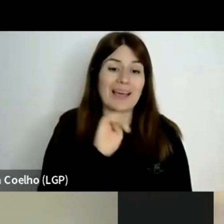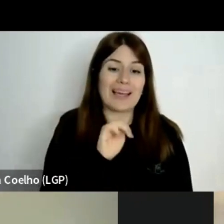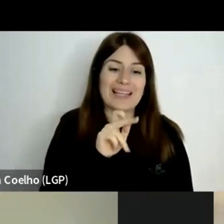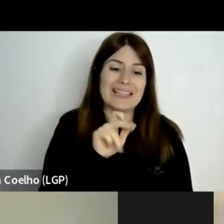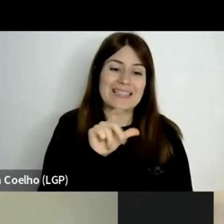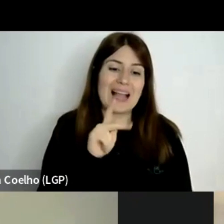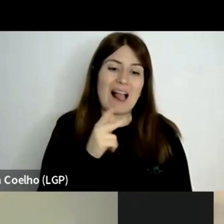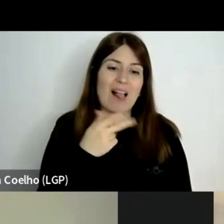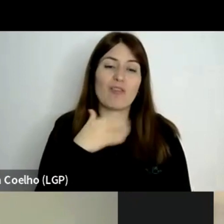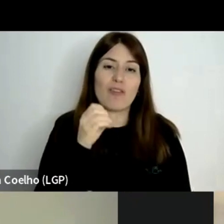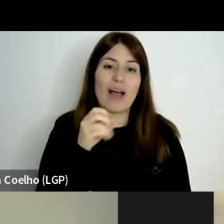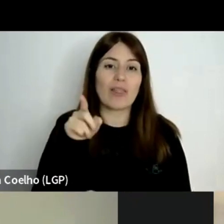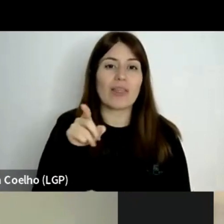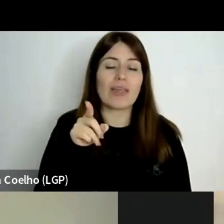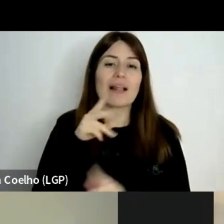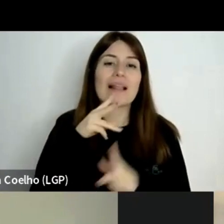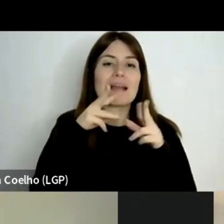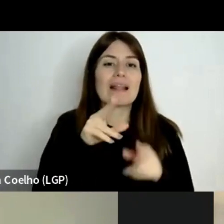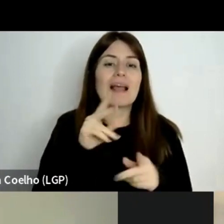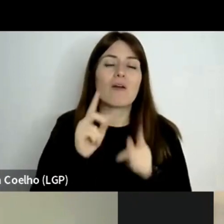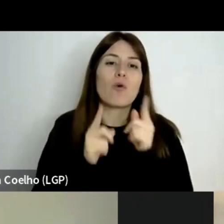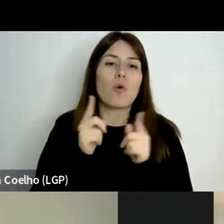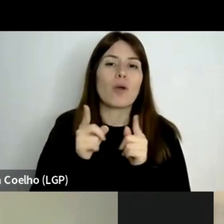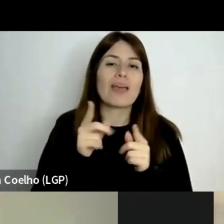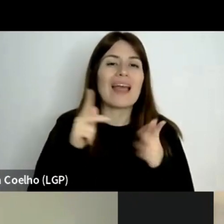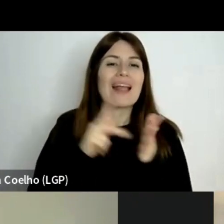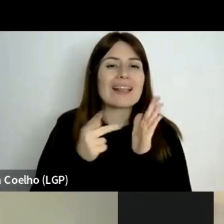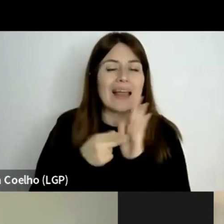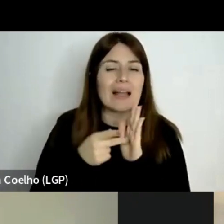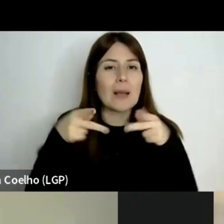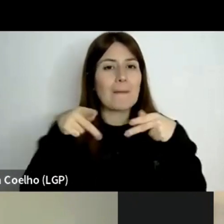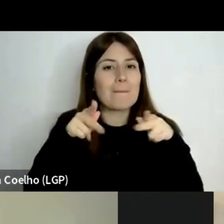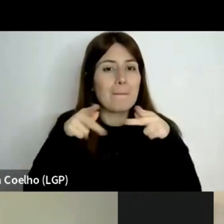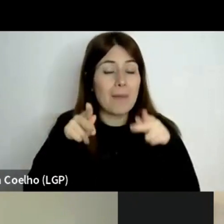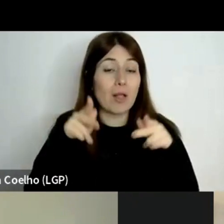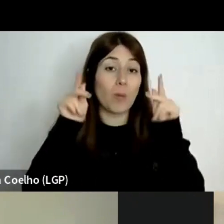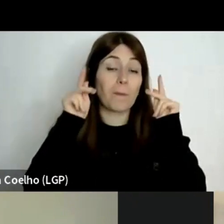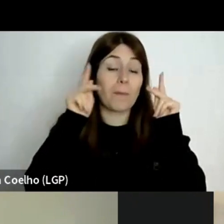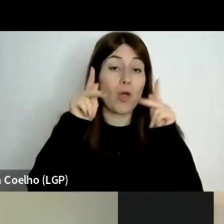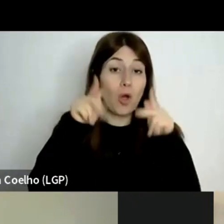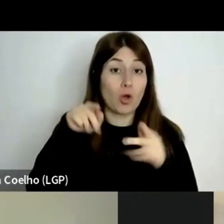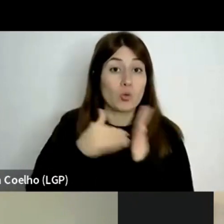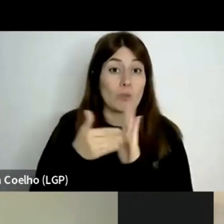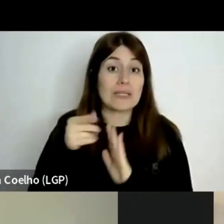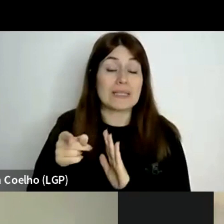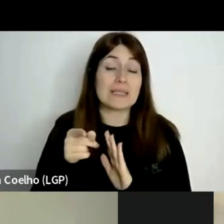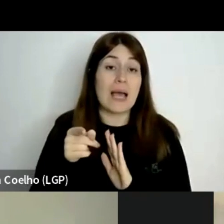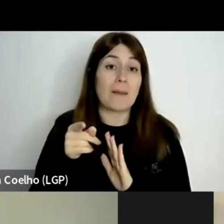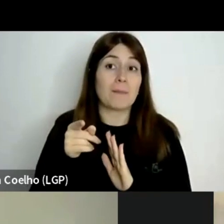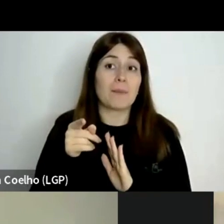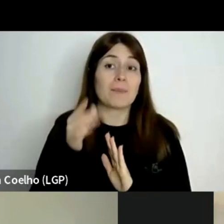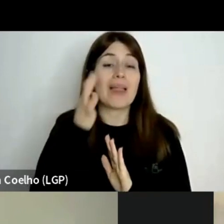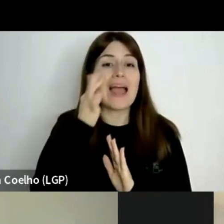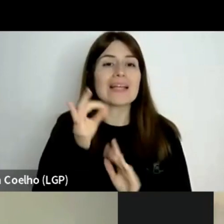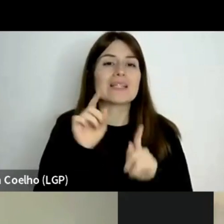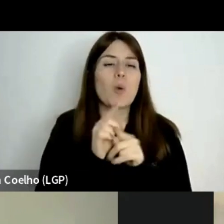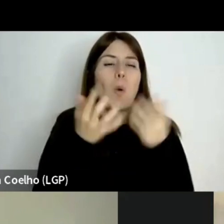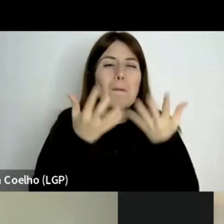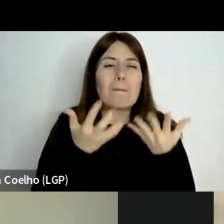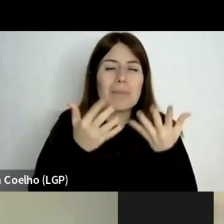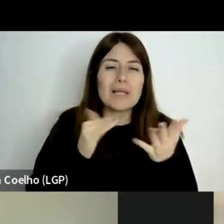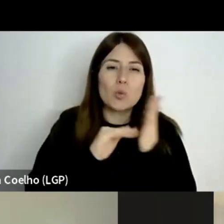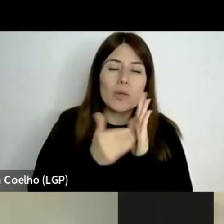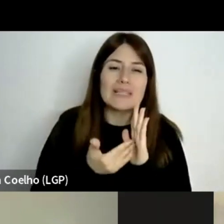técnico-metodológicos dos exames, para não pôr em causa esses mesmos dos exames de uma